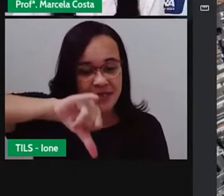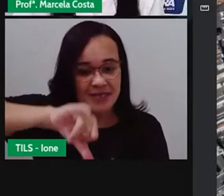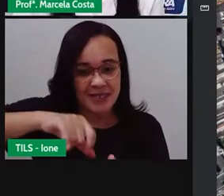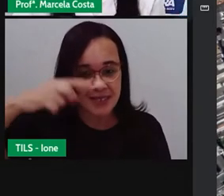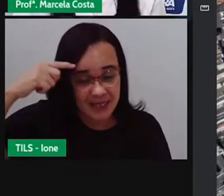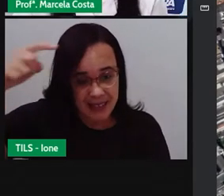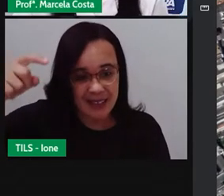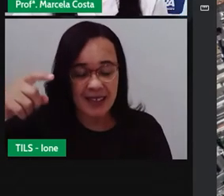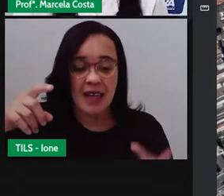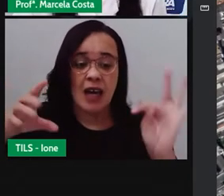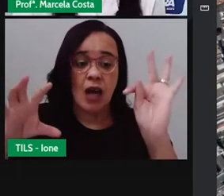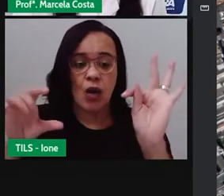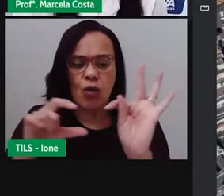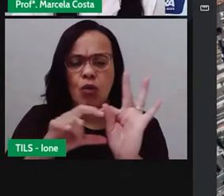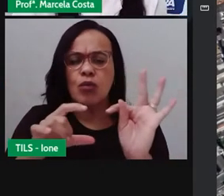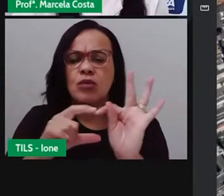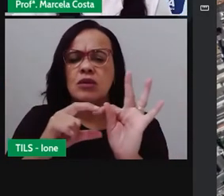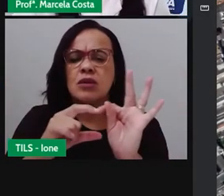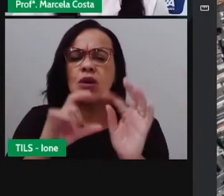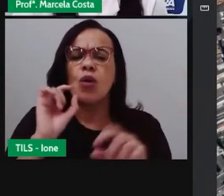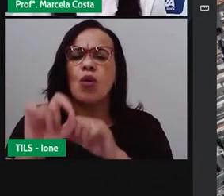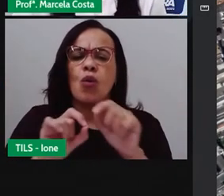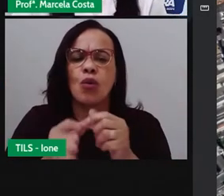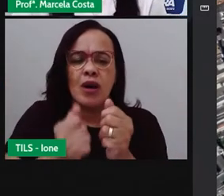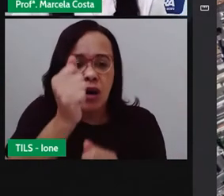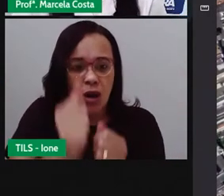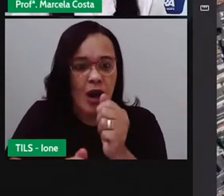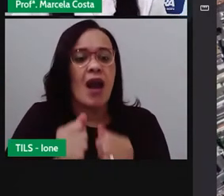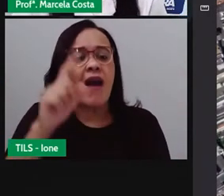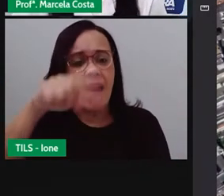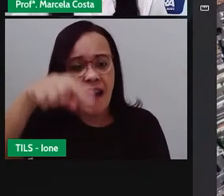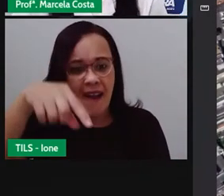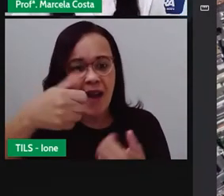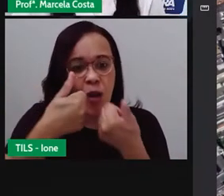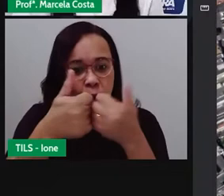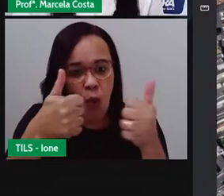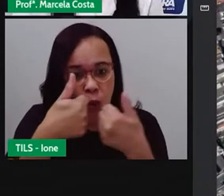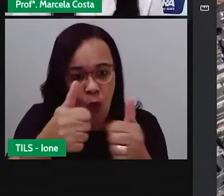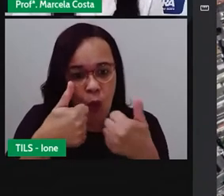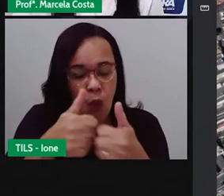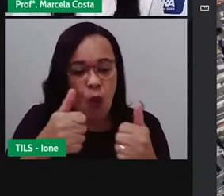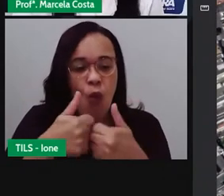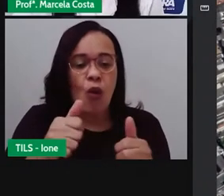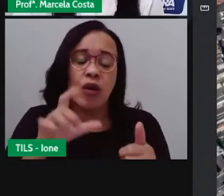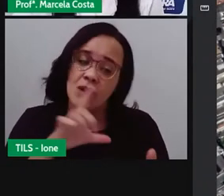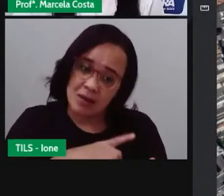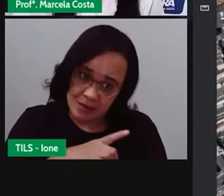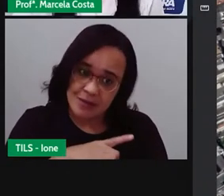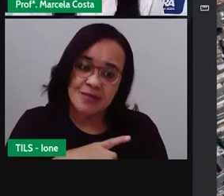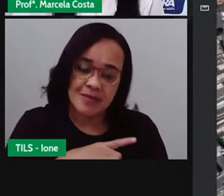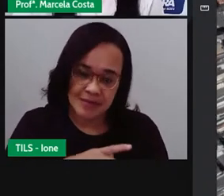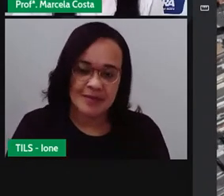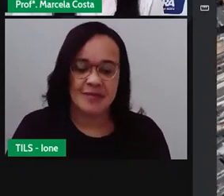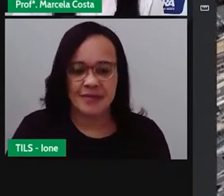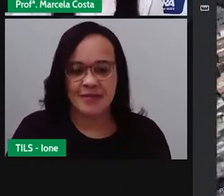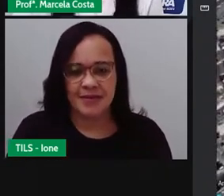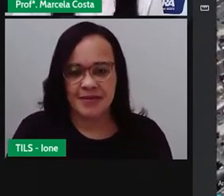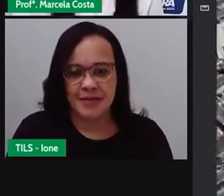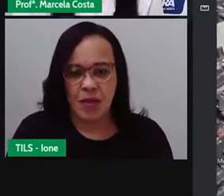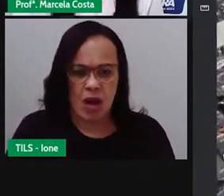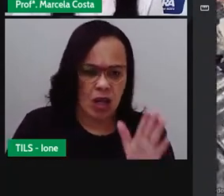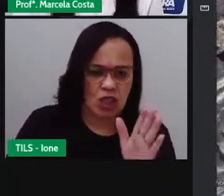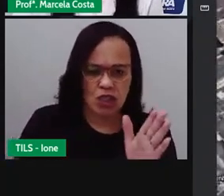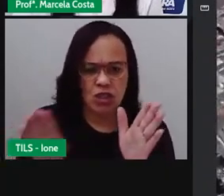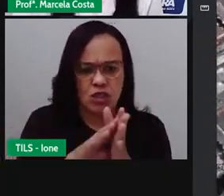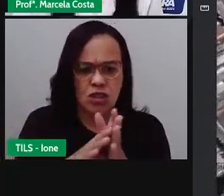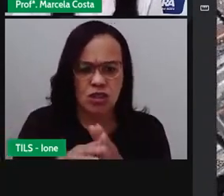Centro de Abastecimento, que está do lado direito. Então, você vê aqui, ó, para chegar no Centro